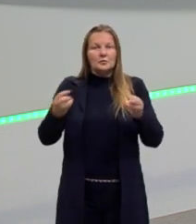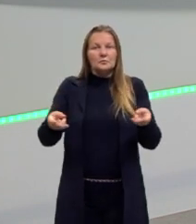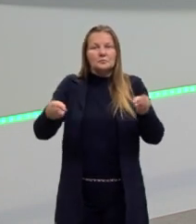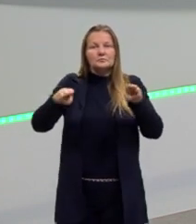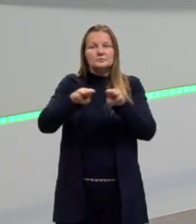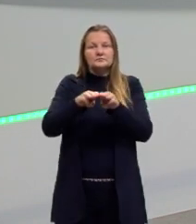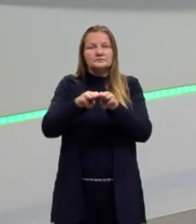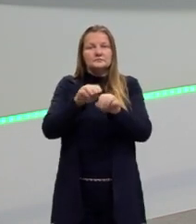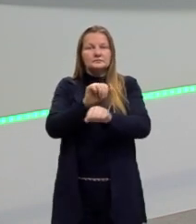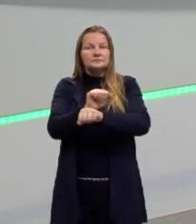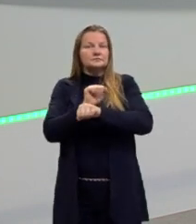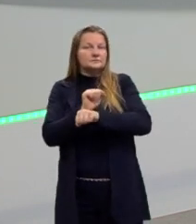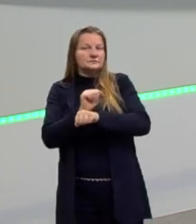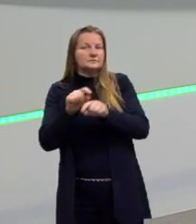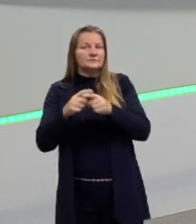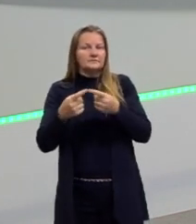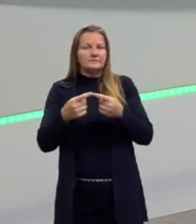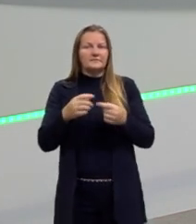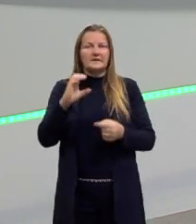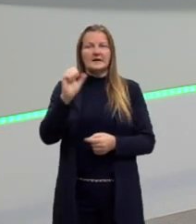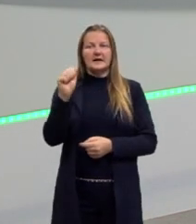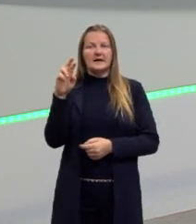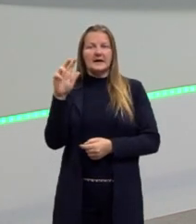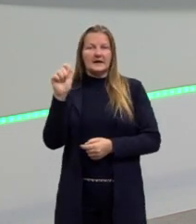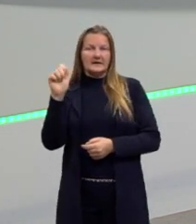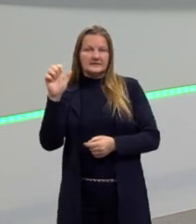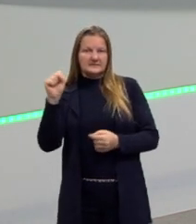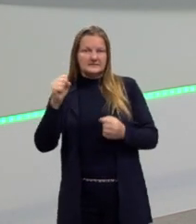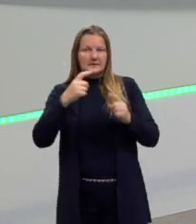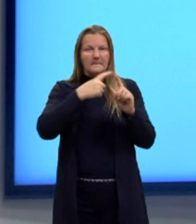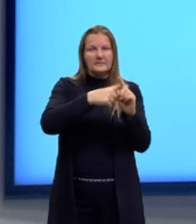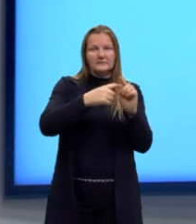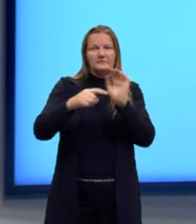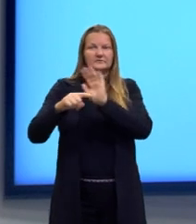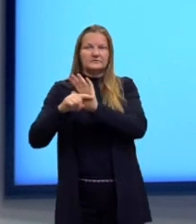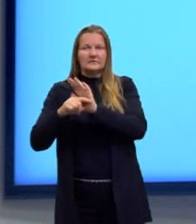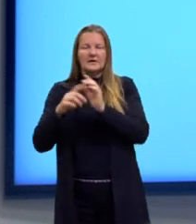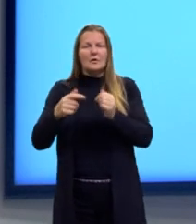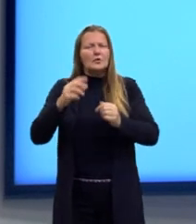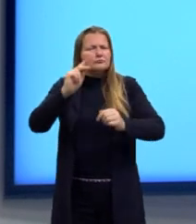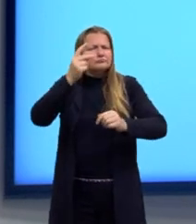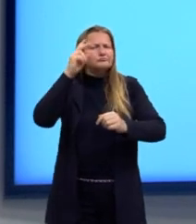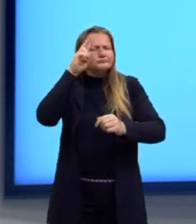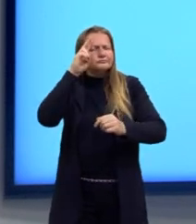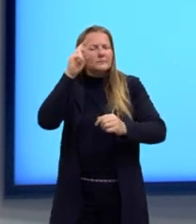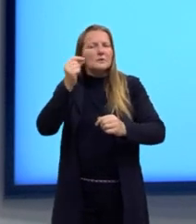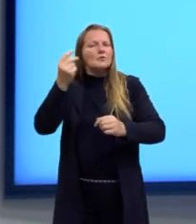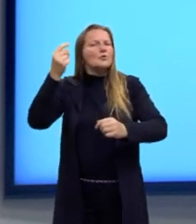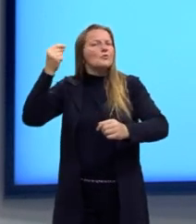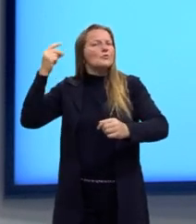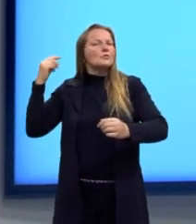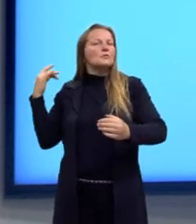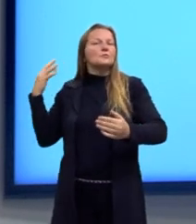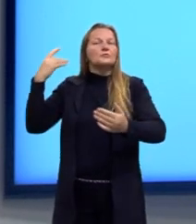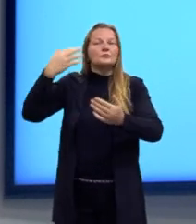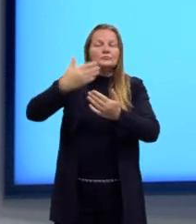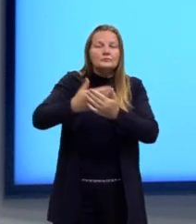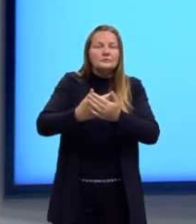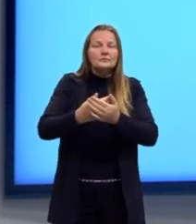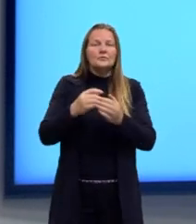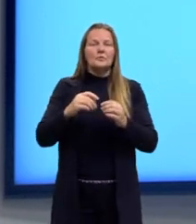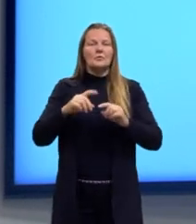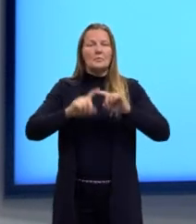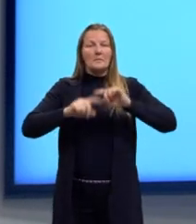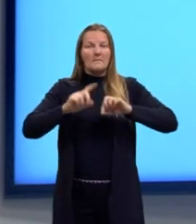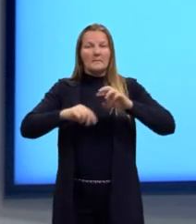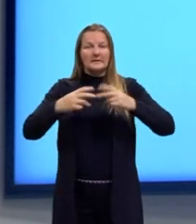eletrostática e a gente conversou sobre as cargas, certo? Então, a gente vai relembrar agora como que acontece, Como que os corpos